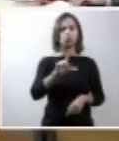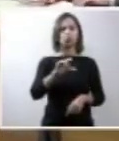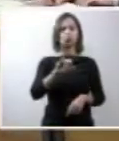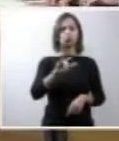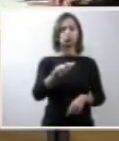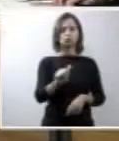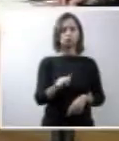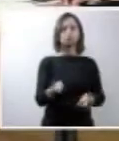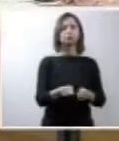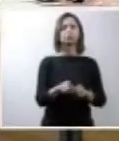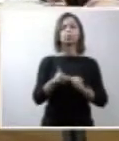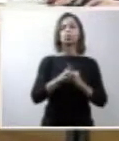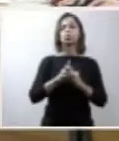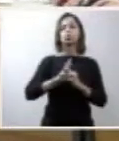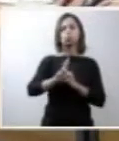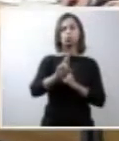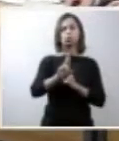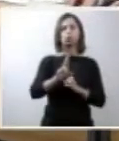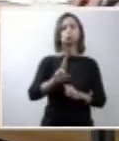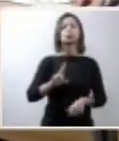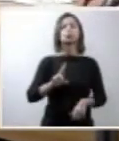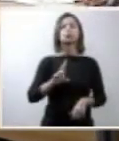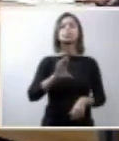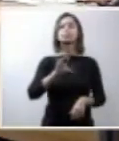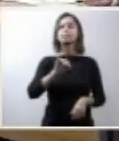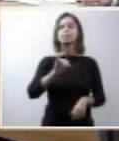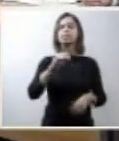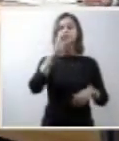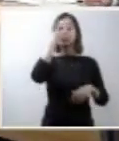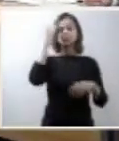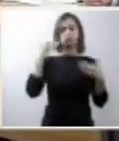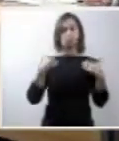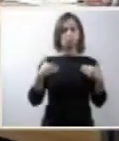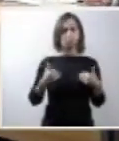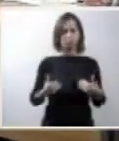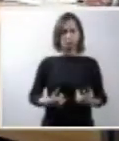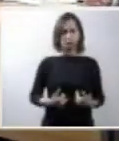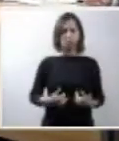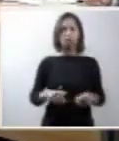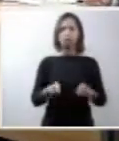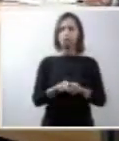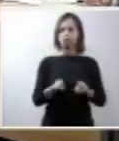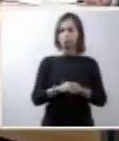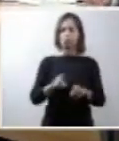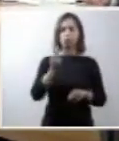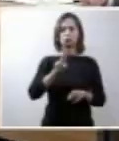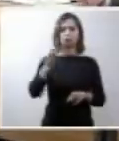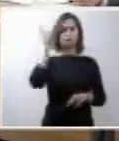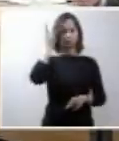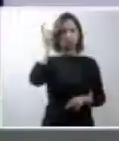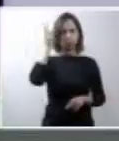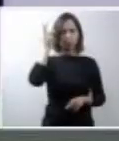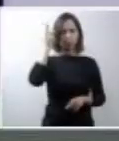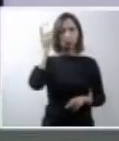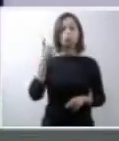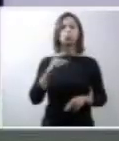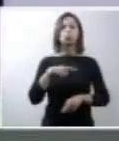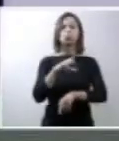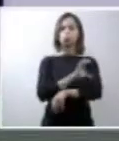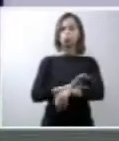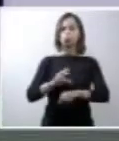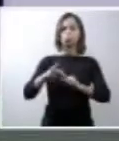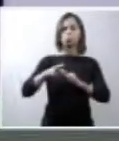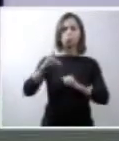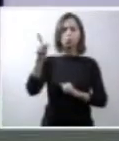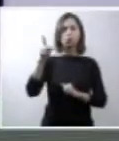e doutorado em Ciências Humanas também pela Universidade de São Paulo, com cursos de